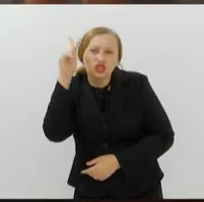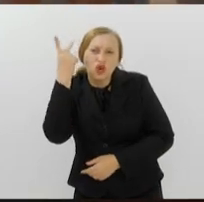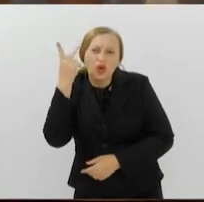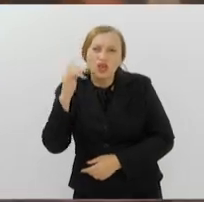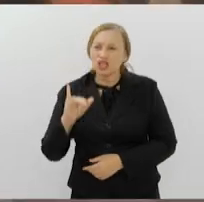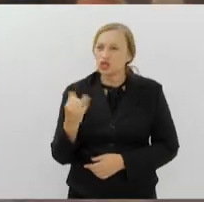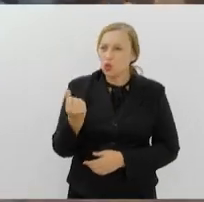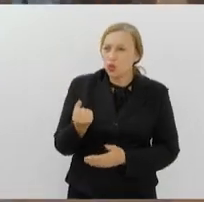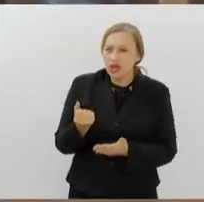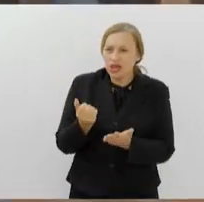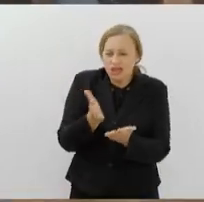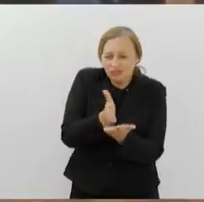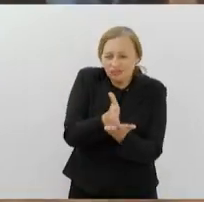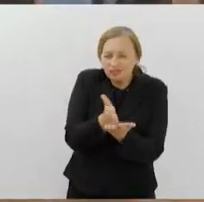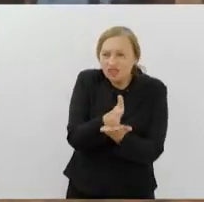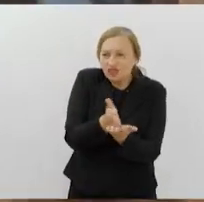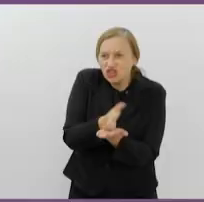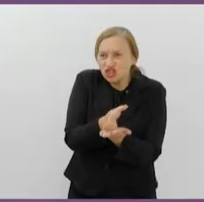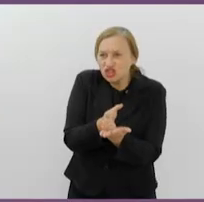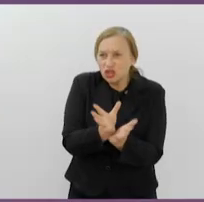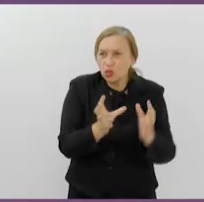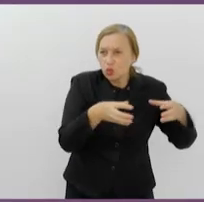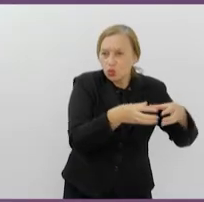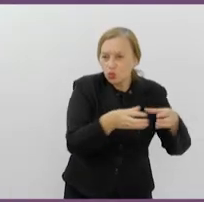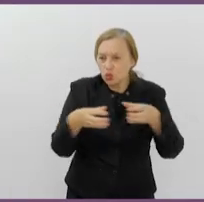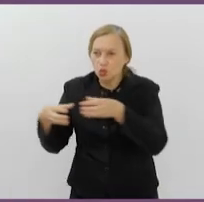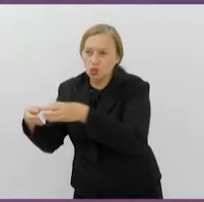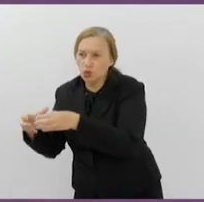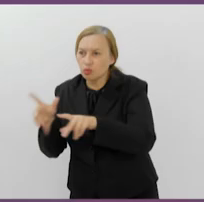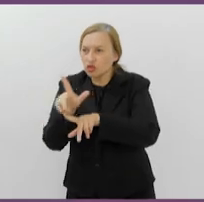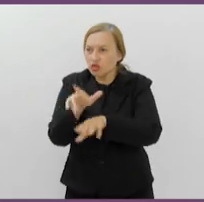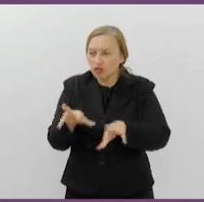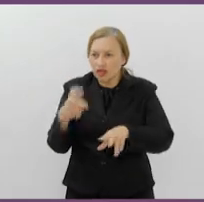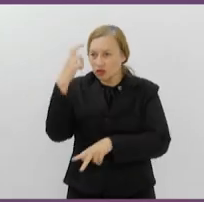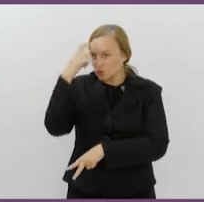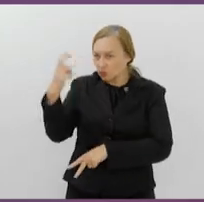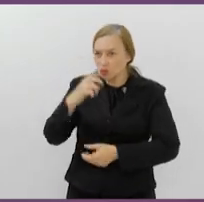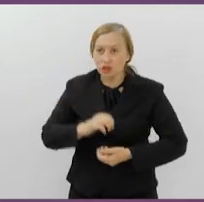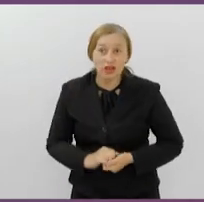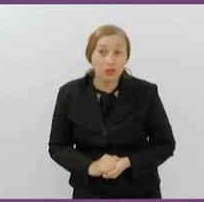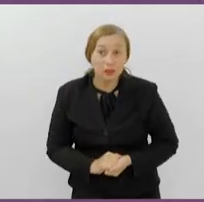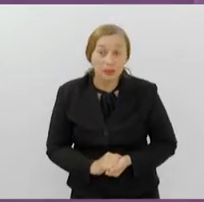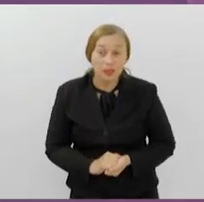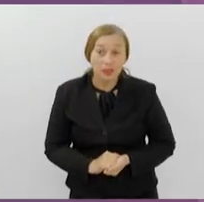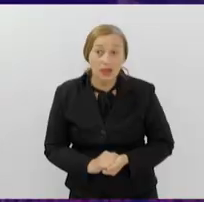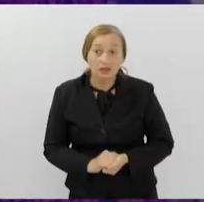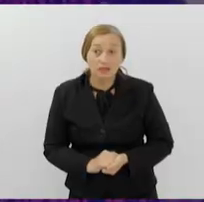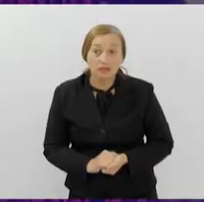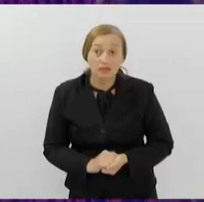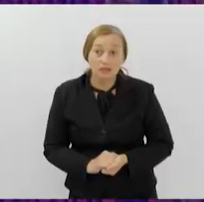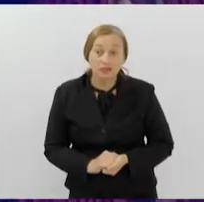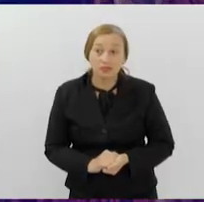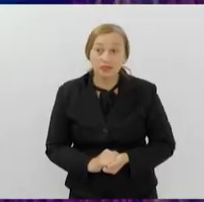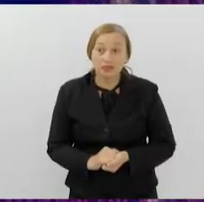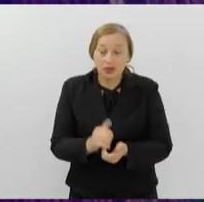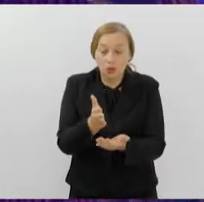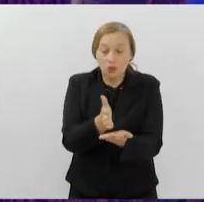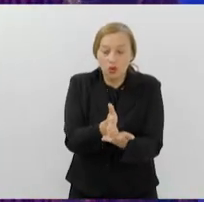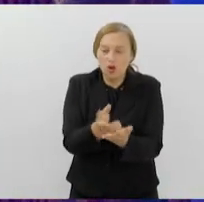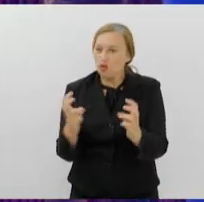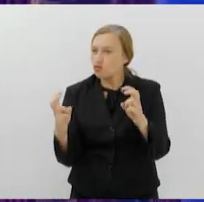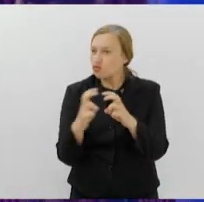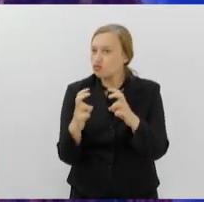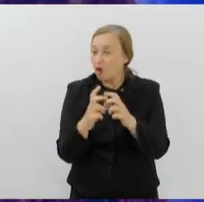entre dois povos rivais com diferentes crenças e culturas. Uma linha é traçada no chão para evitar o conflito.